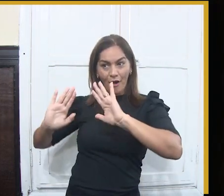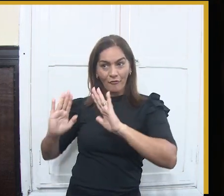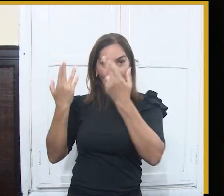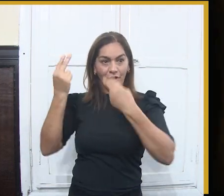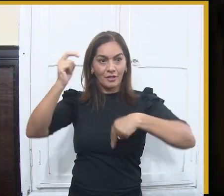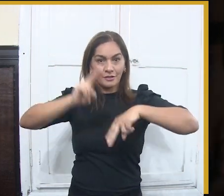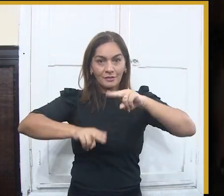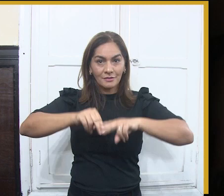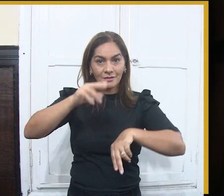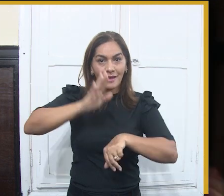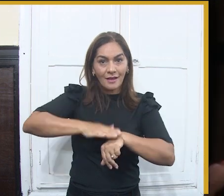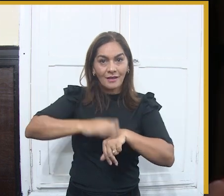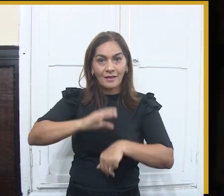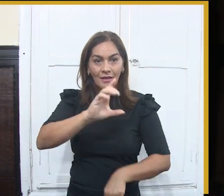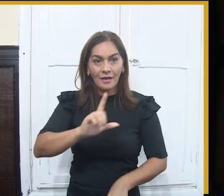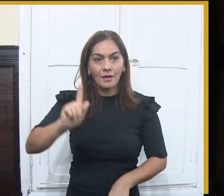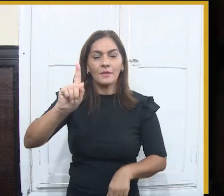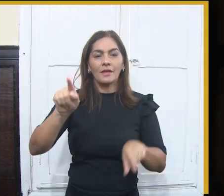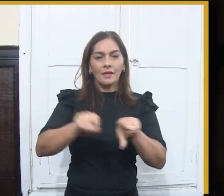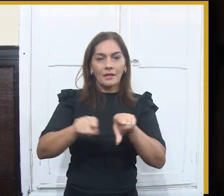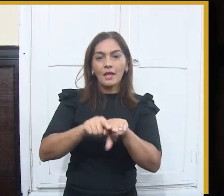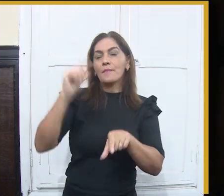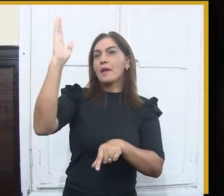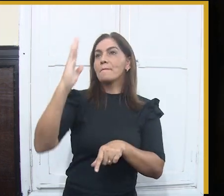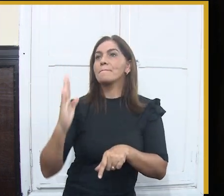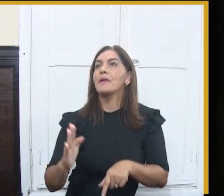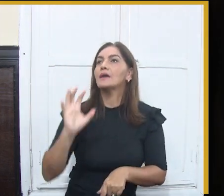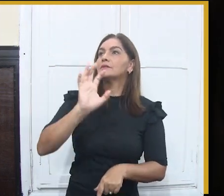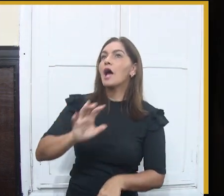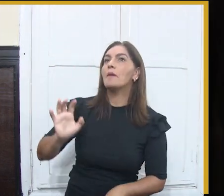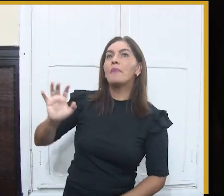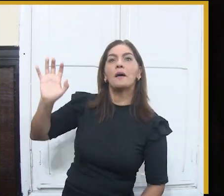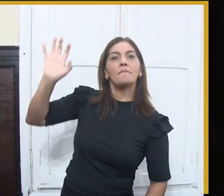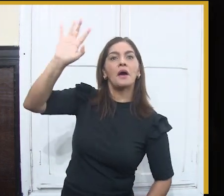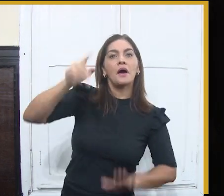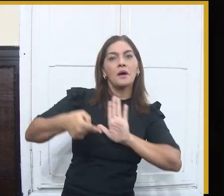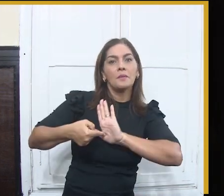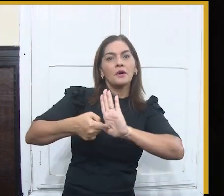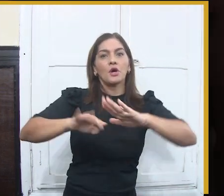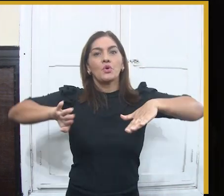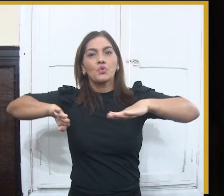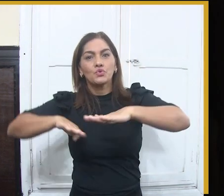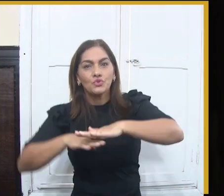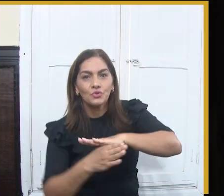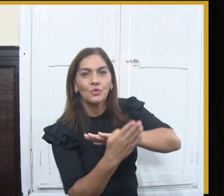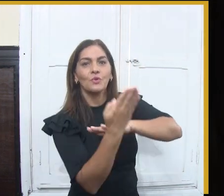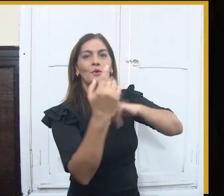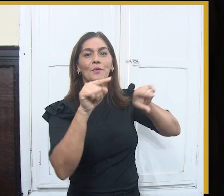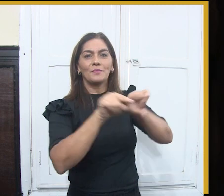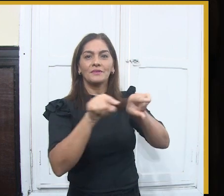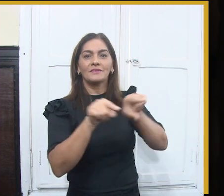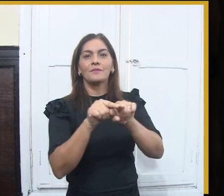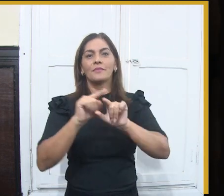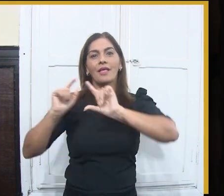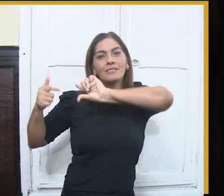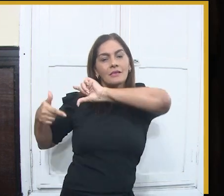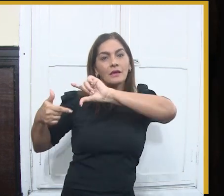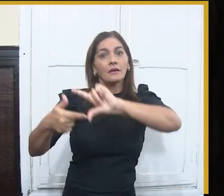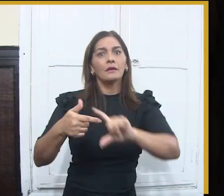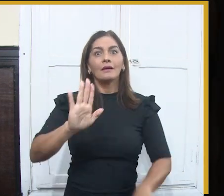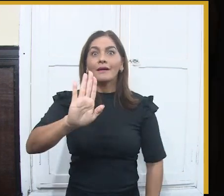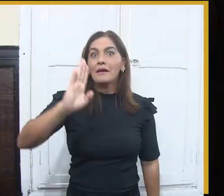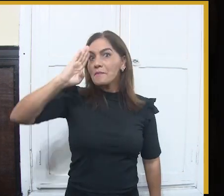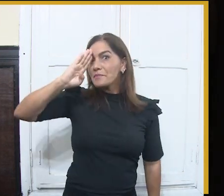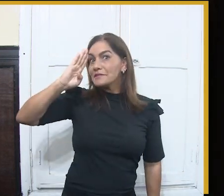São João. E a fada disso é de acolher, é de entender a contida de verbos mesmo, entender a importância